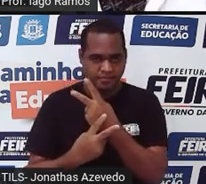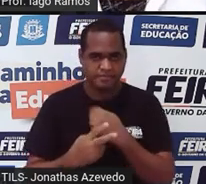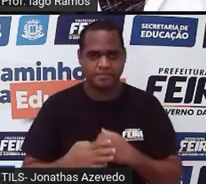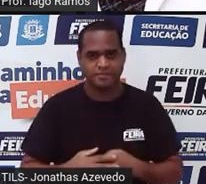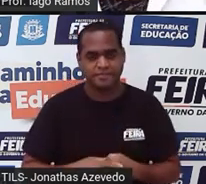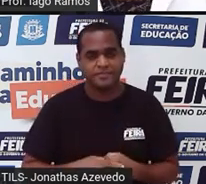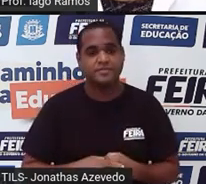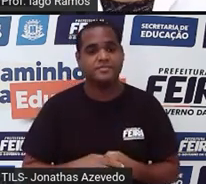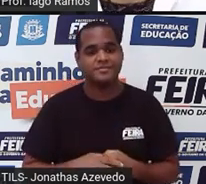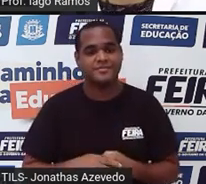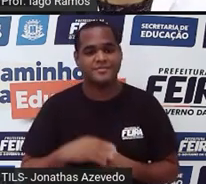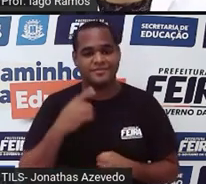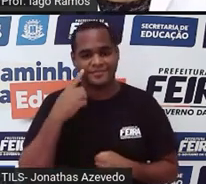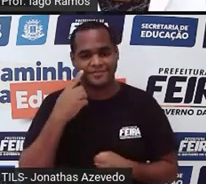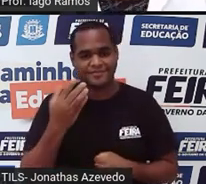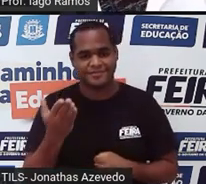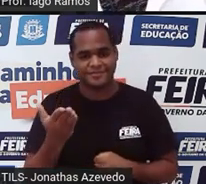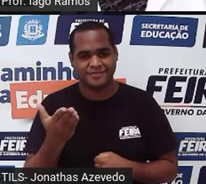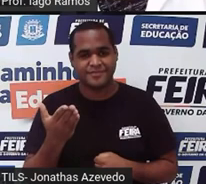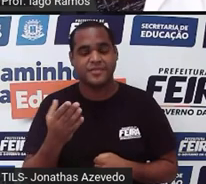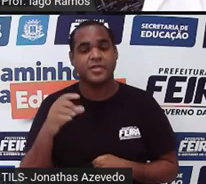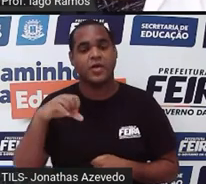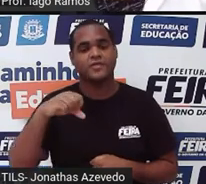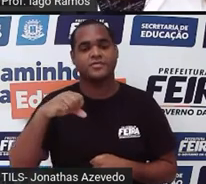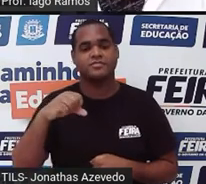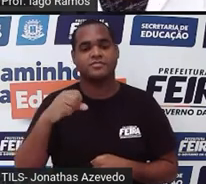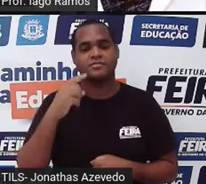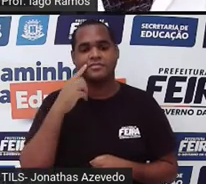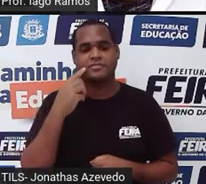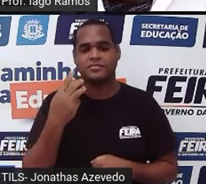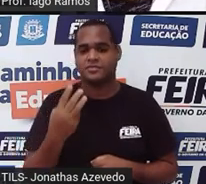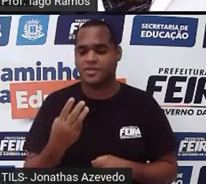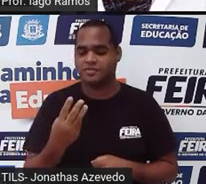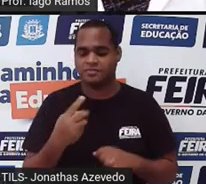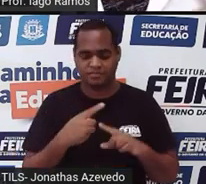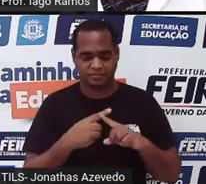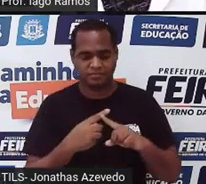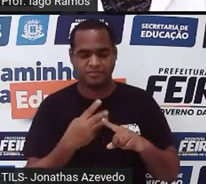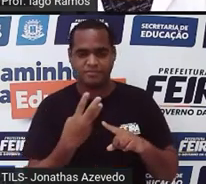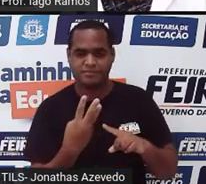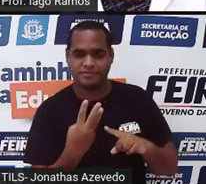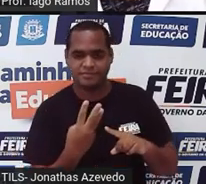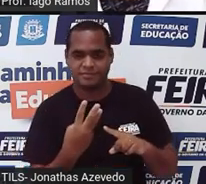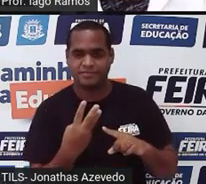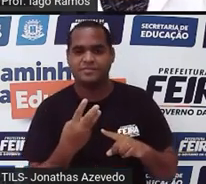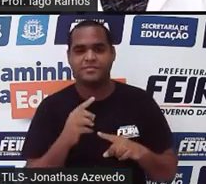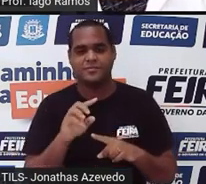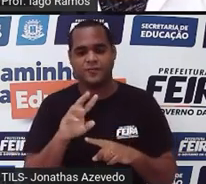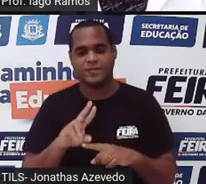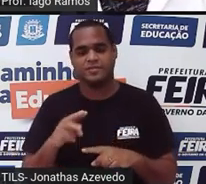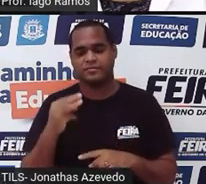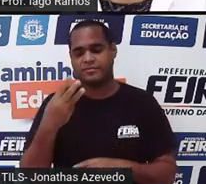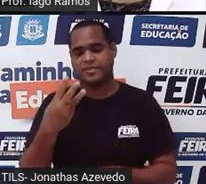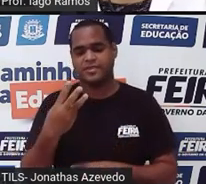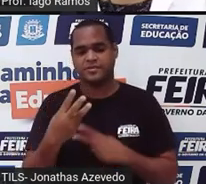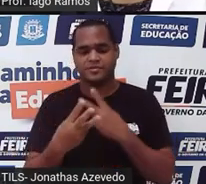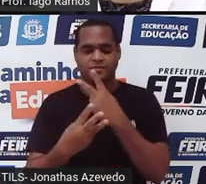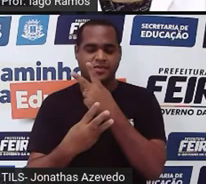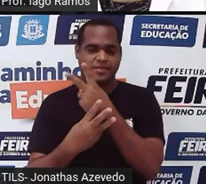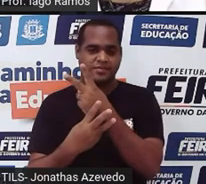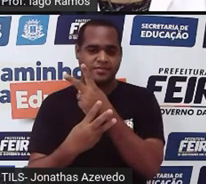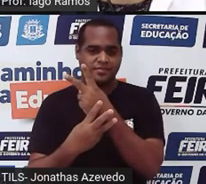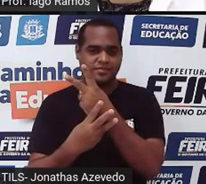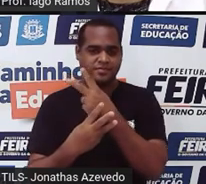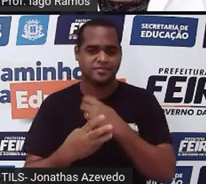elevado a 2, como está escrito ali. 9 é 3 vezes 3. 3 vezes 3, usando a potenciação, 3 elevado a